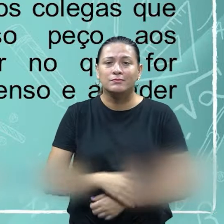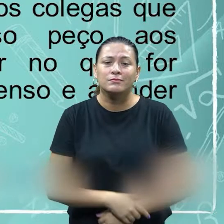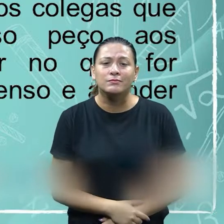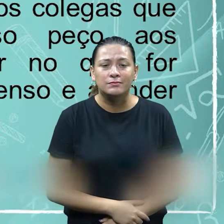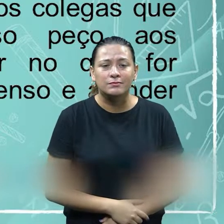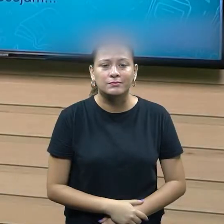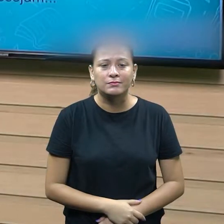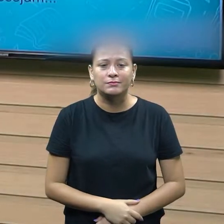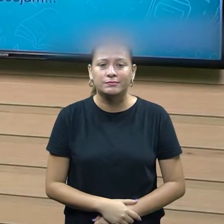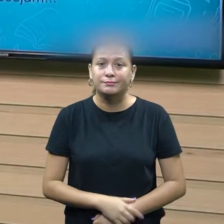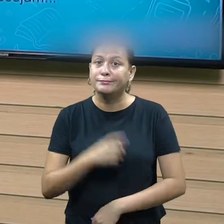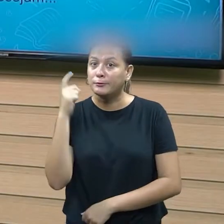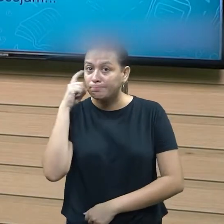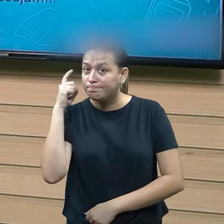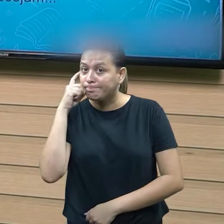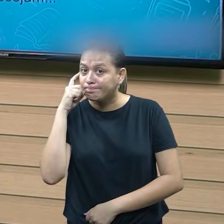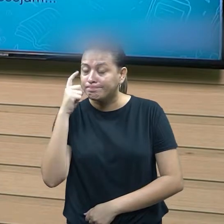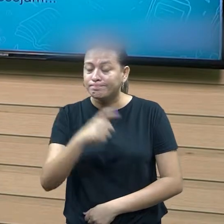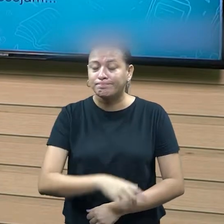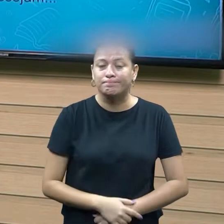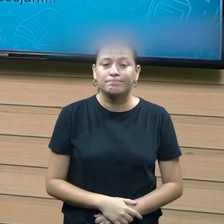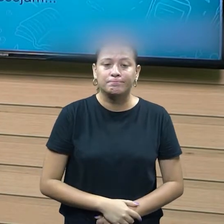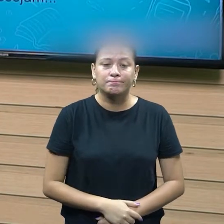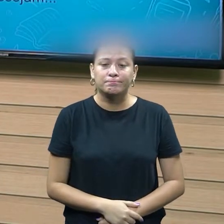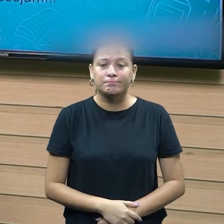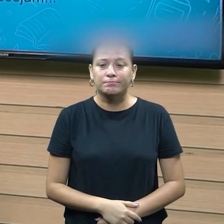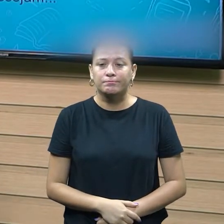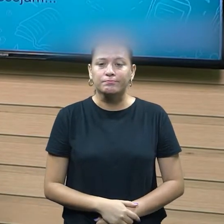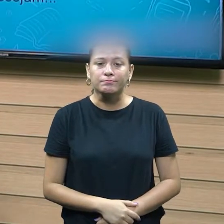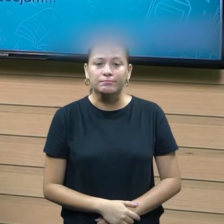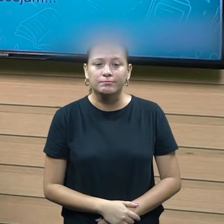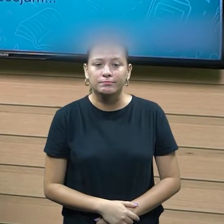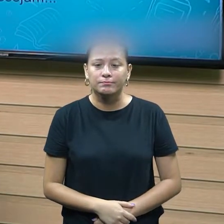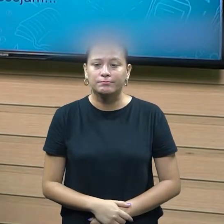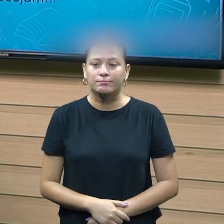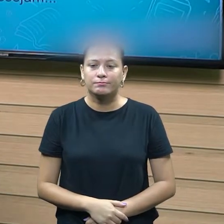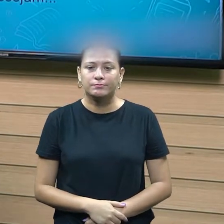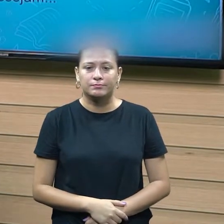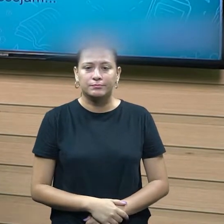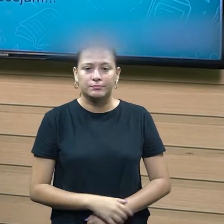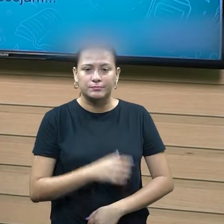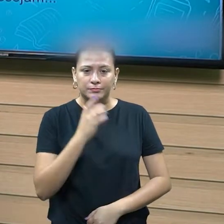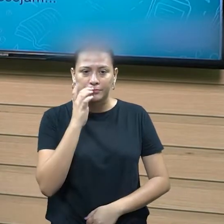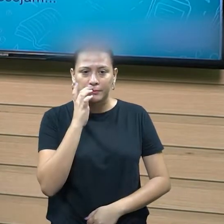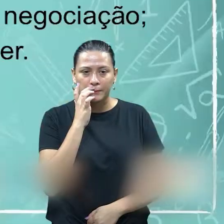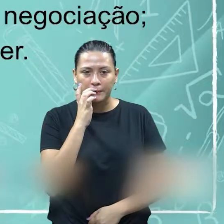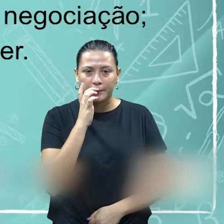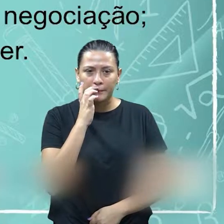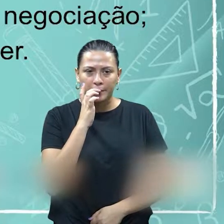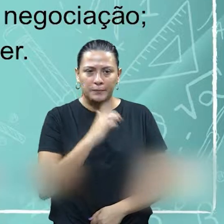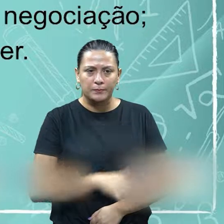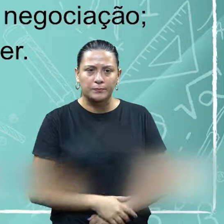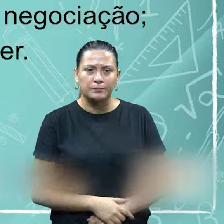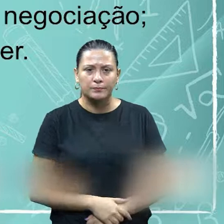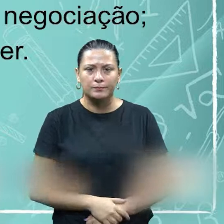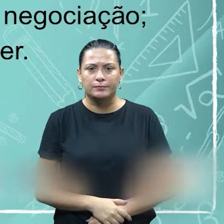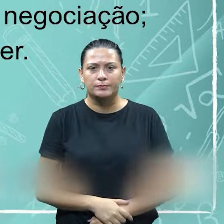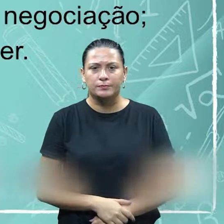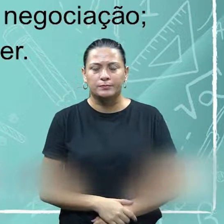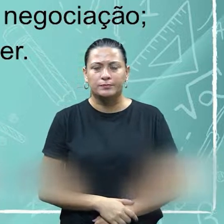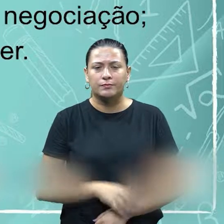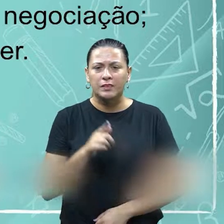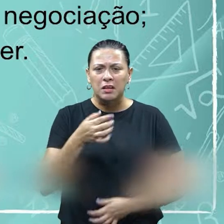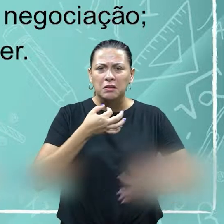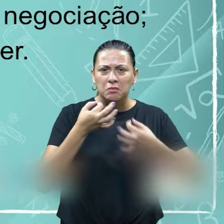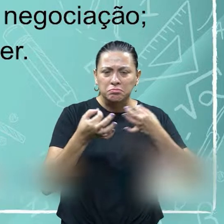Veja só, vamos pensar sobre isso, veja só o que é essa situação que ela está trazendo para nós. Veja,